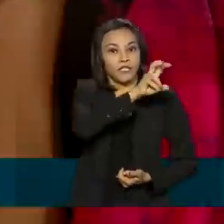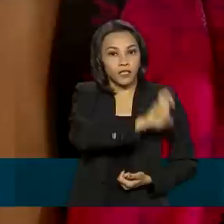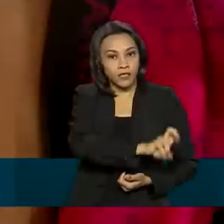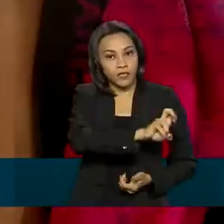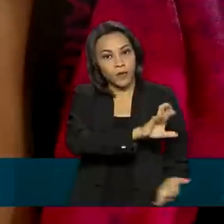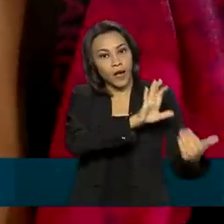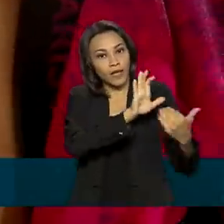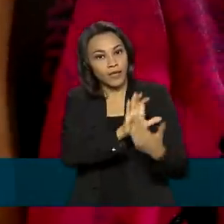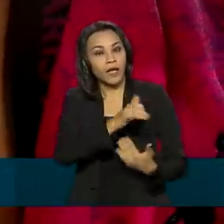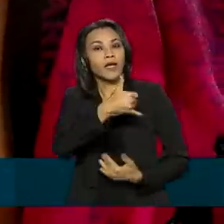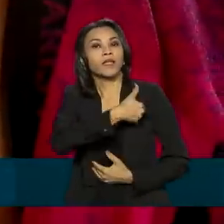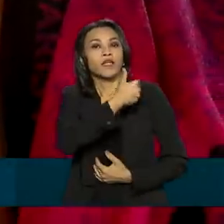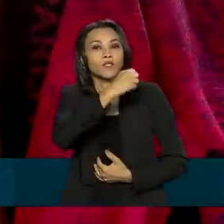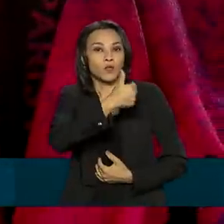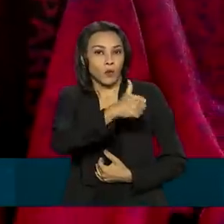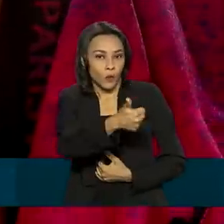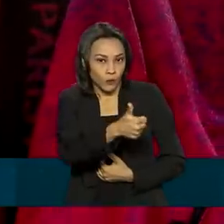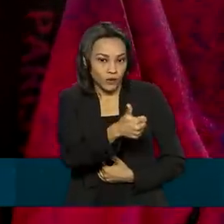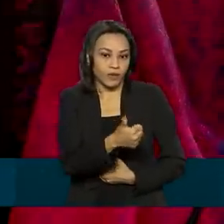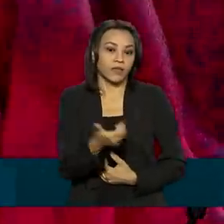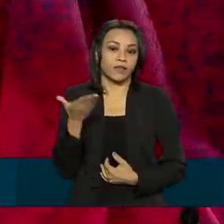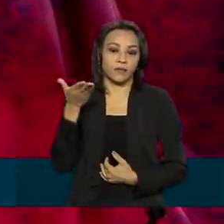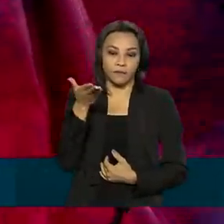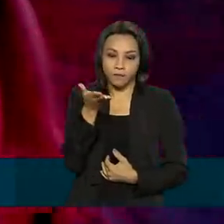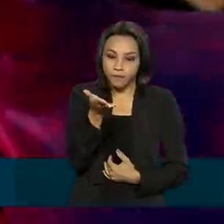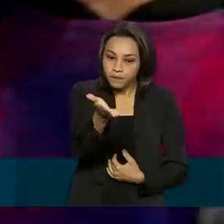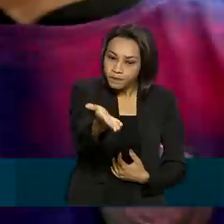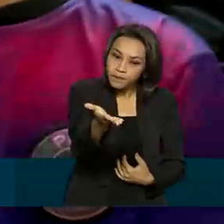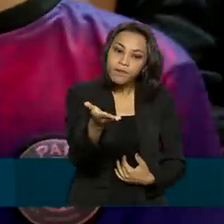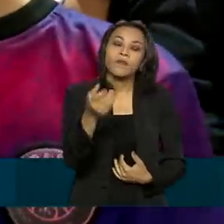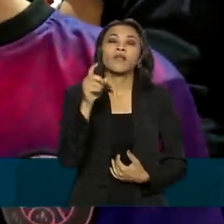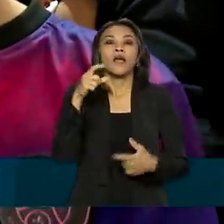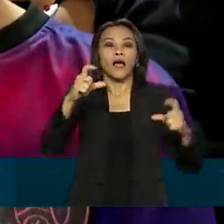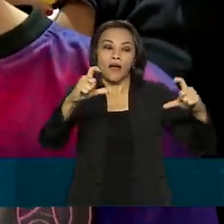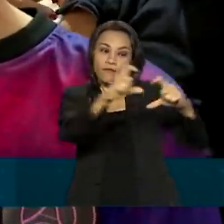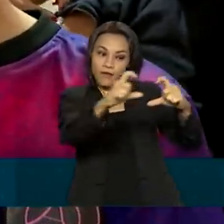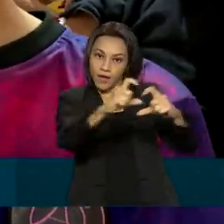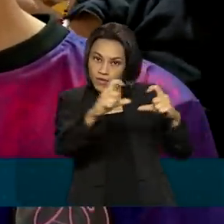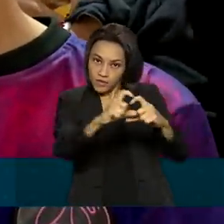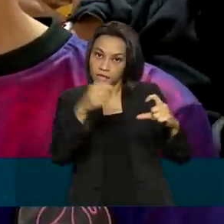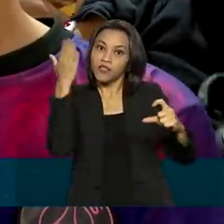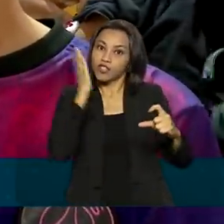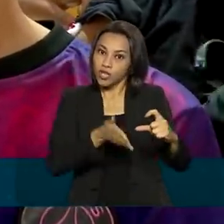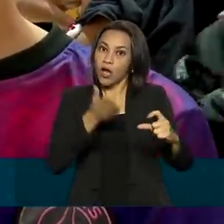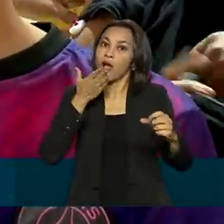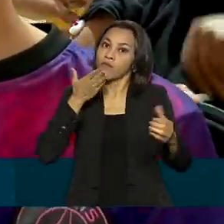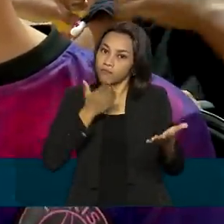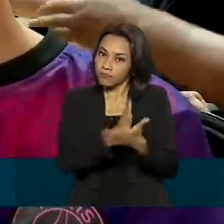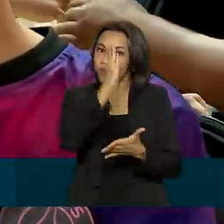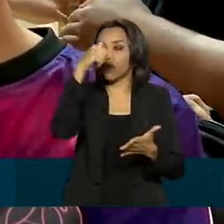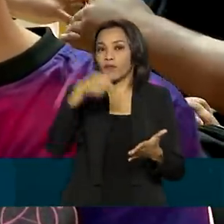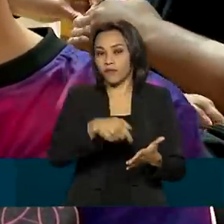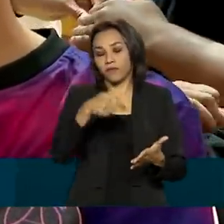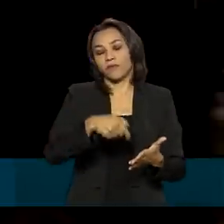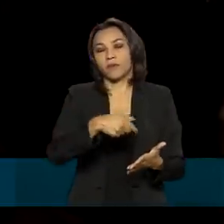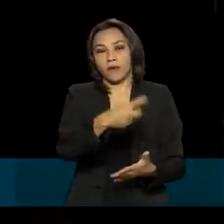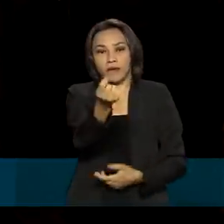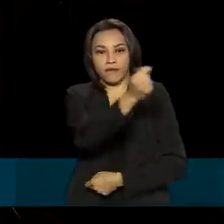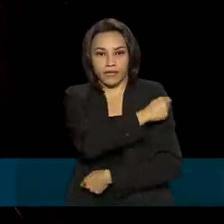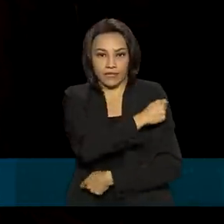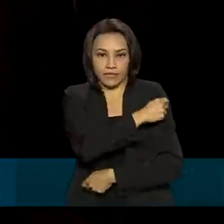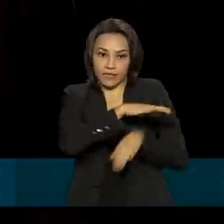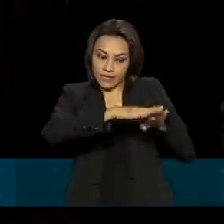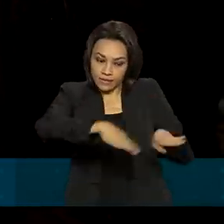anos. O Centro de Controle e Prevenção de Doenças norte-americano já aprovou a aplicação da Pfizer nesse público.